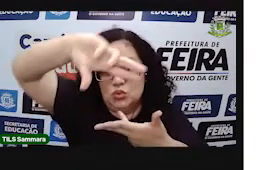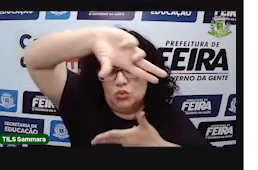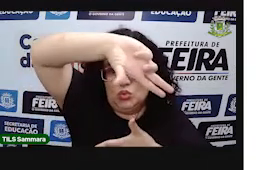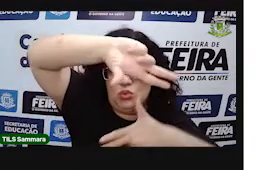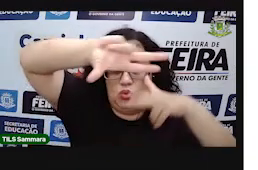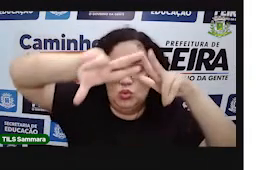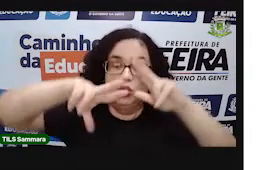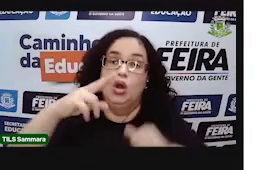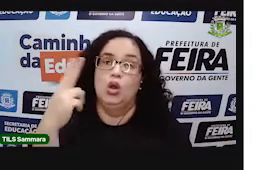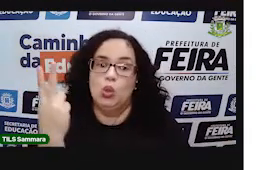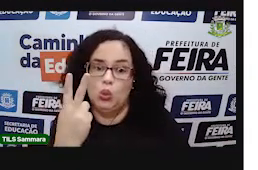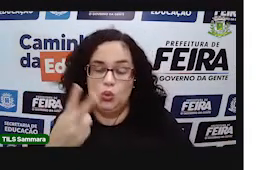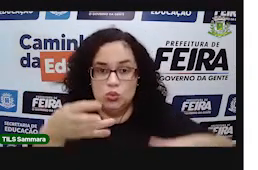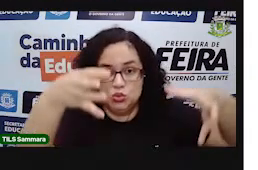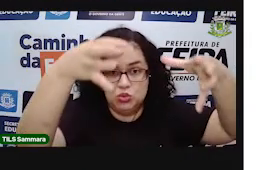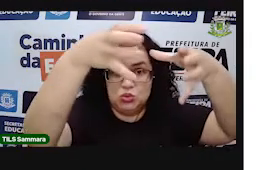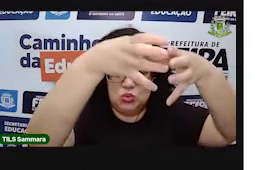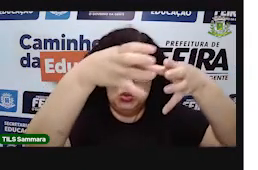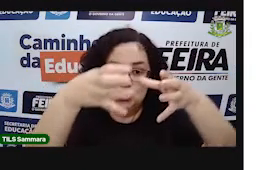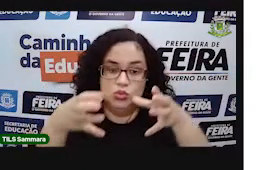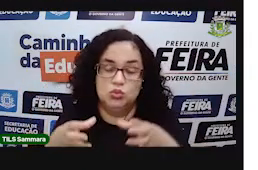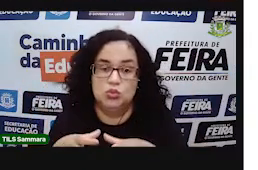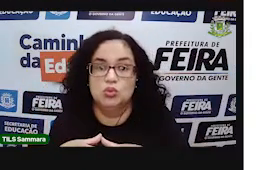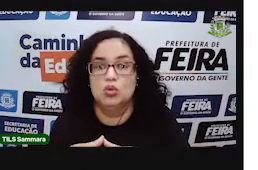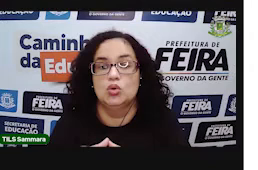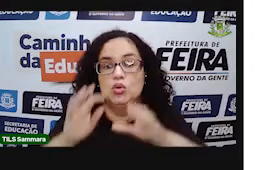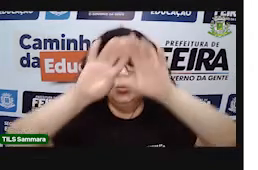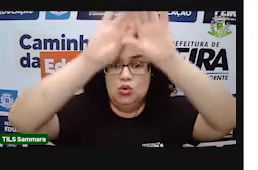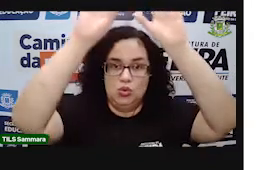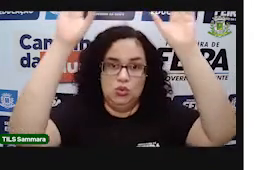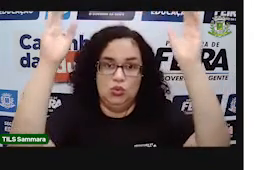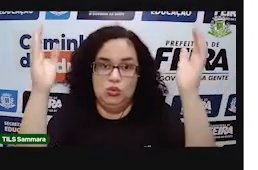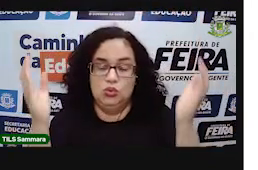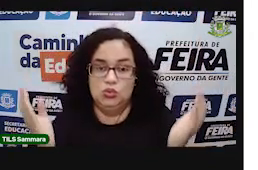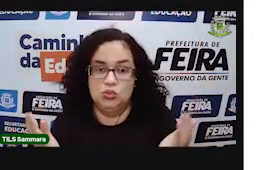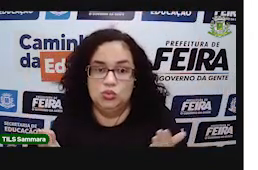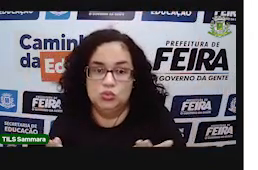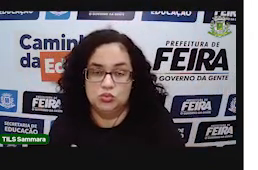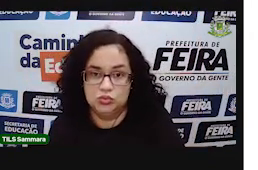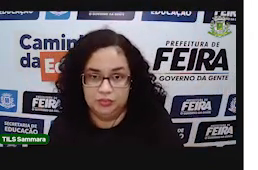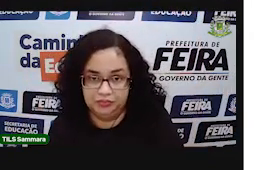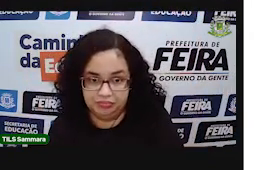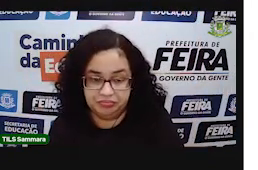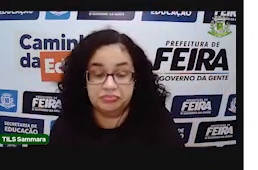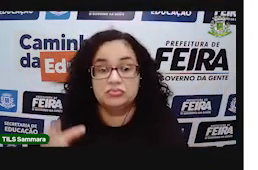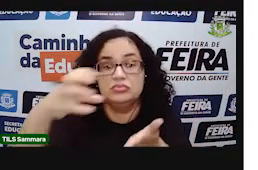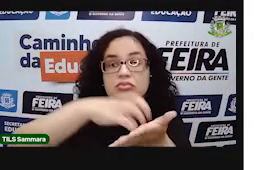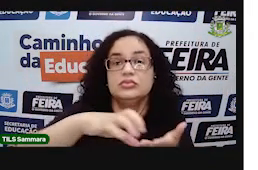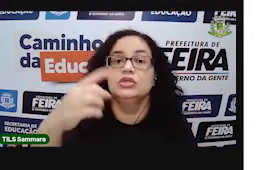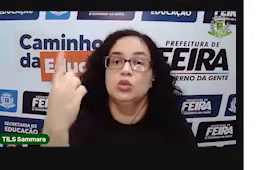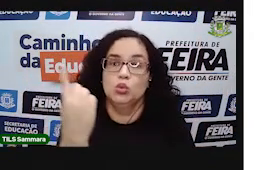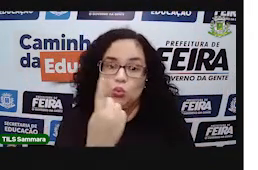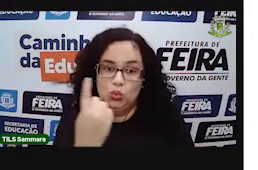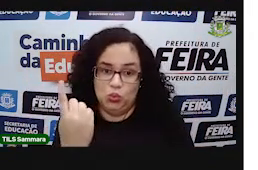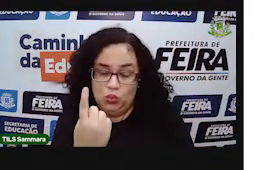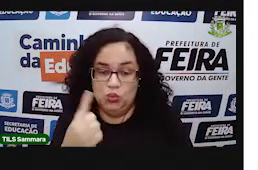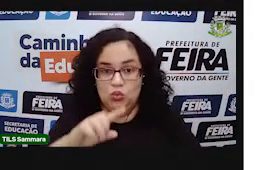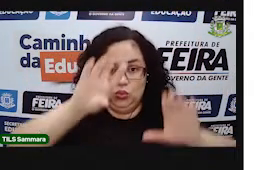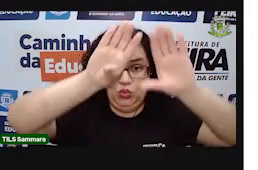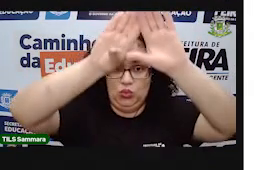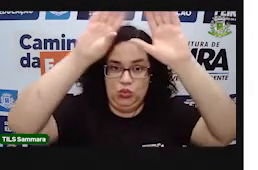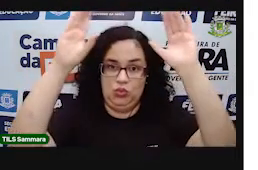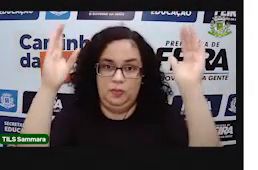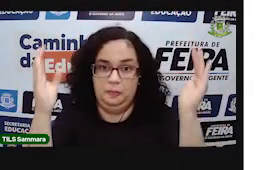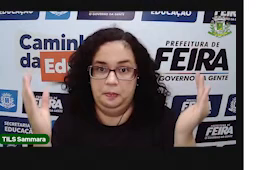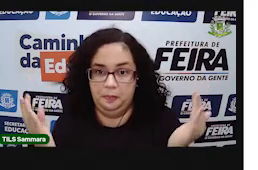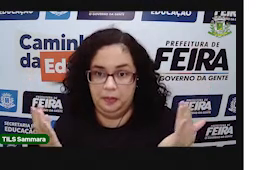sólidos geométricos em dois grupos. O grupo dos corpos redondos, que são aquelas figuras geométricas que têm